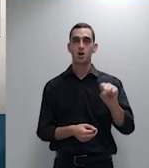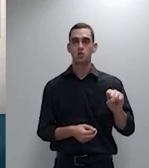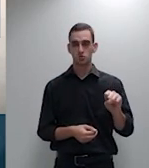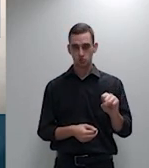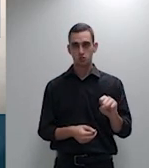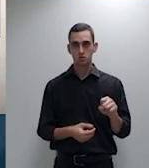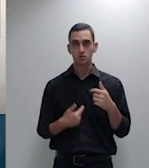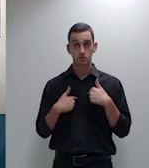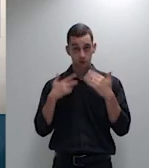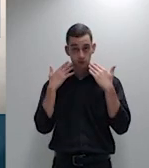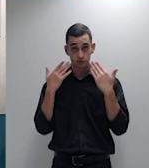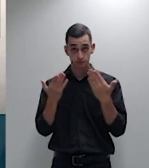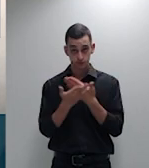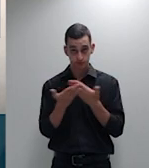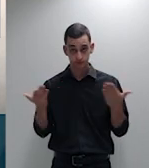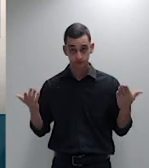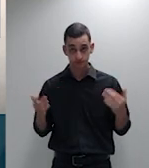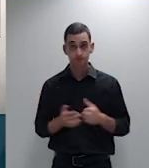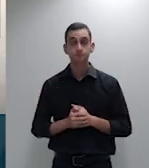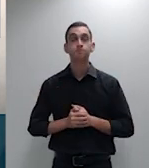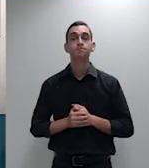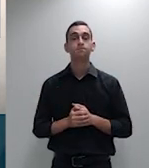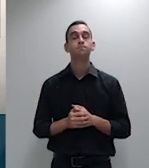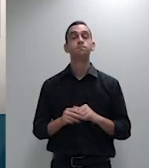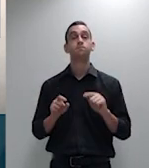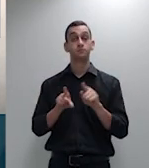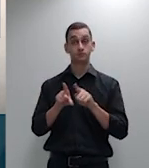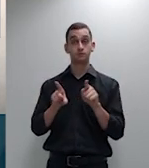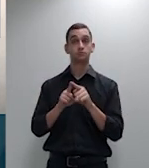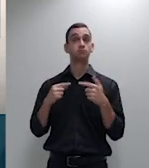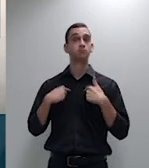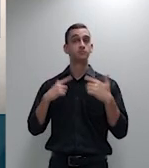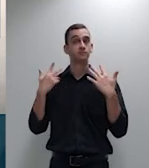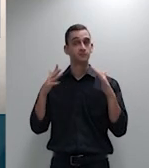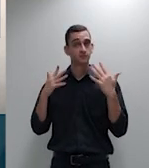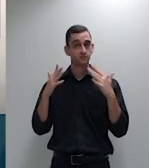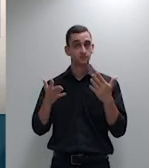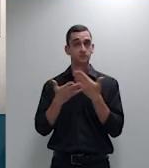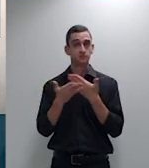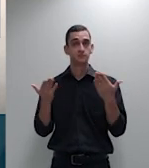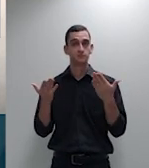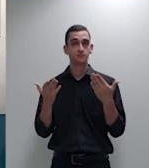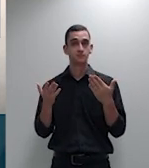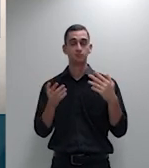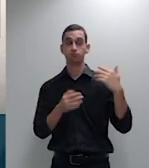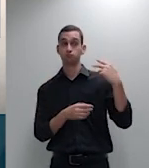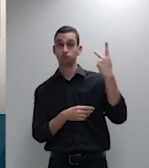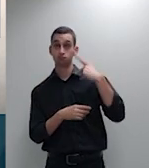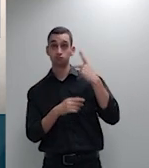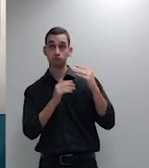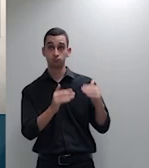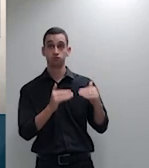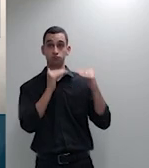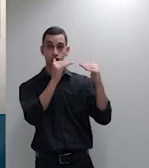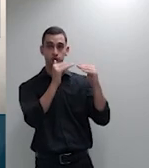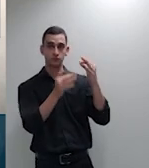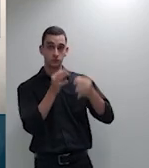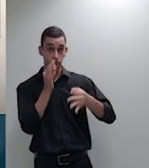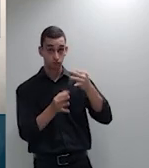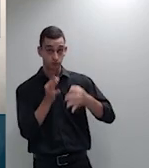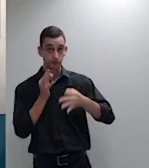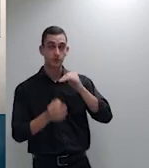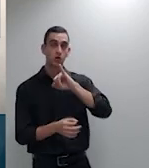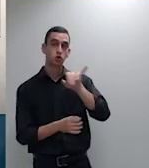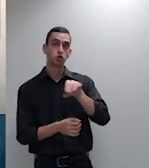de fazer uma saudação ao eminente subprocurador da república doutor José Anifácio a